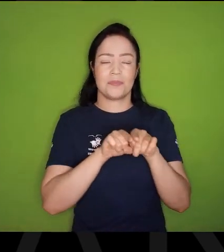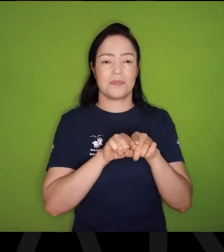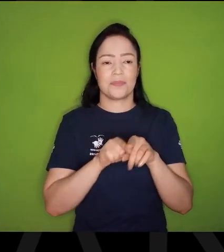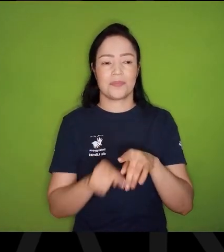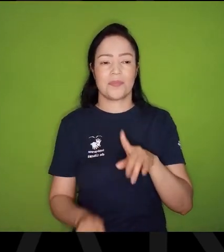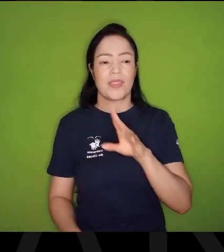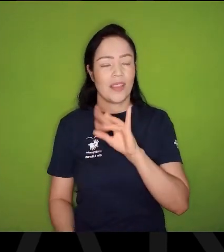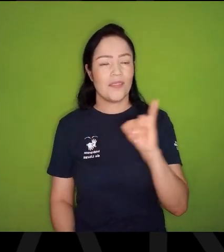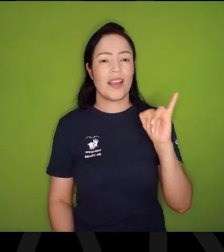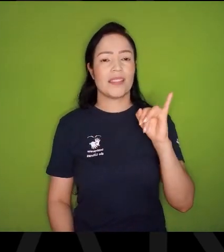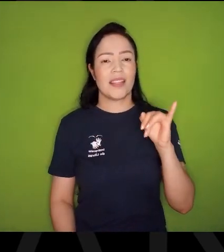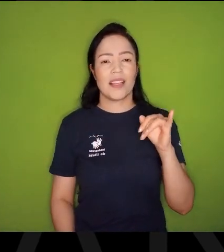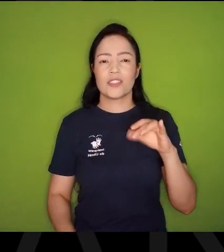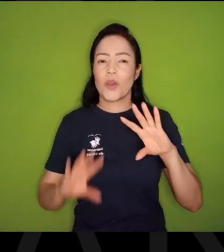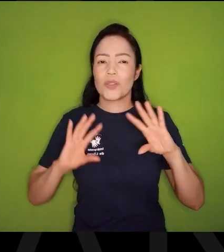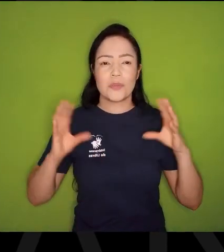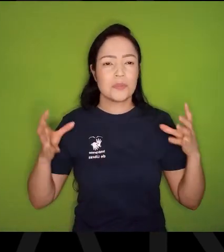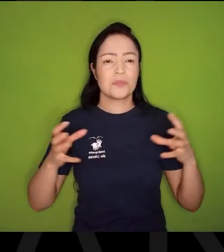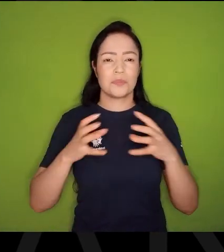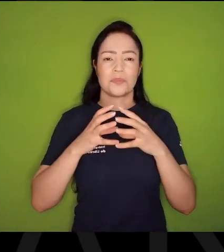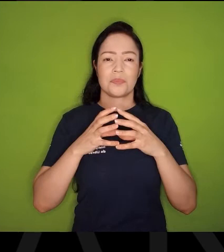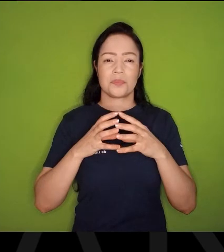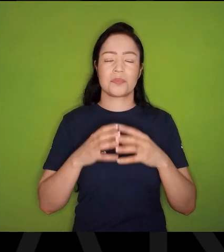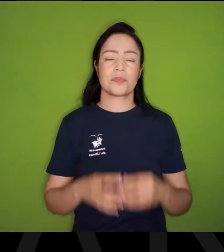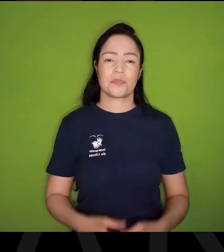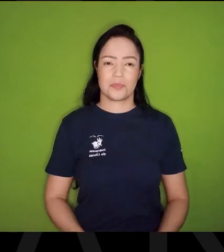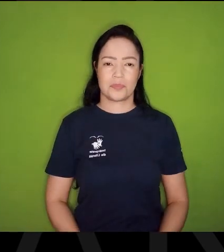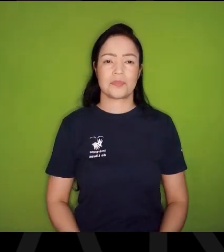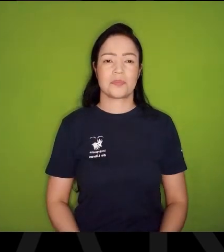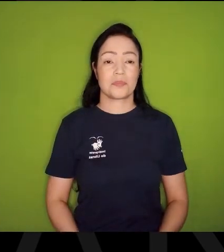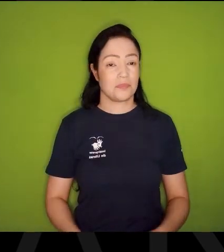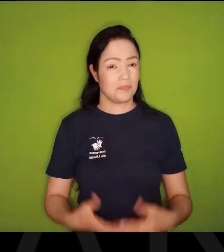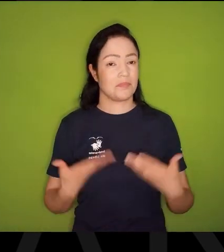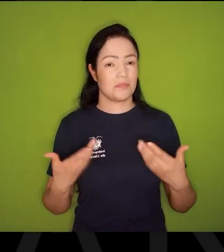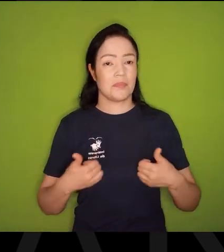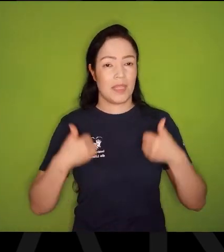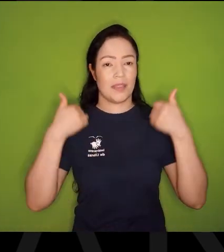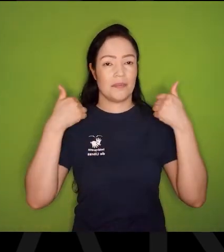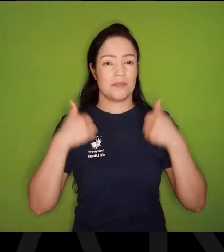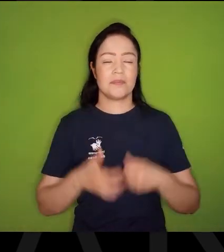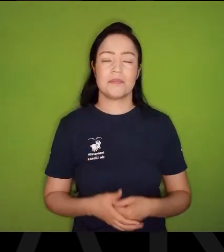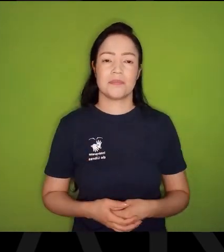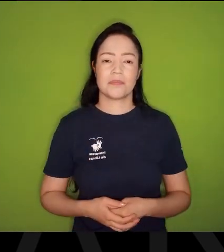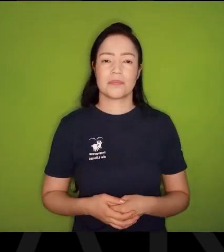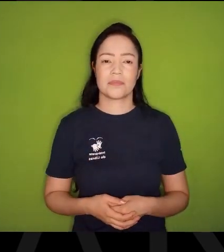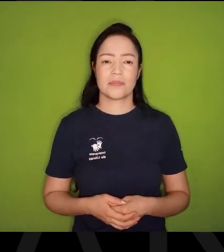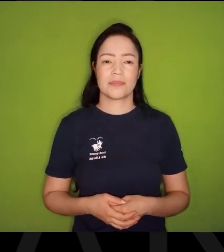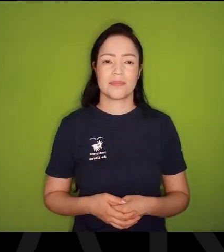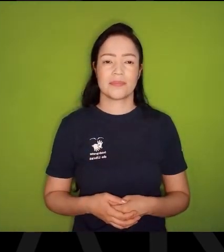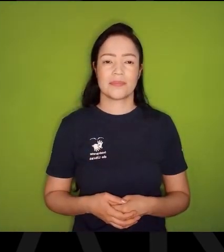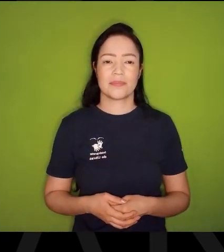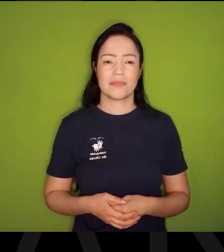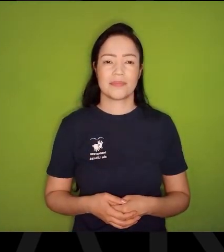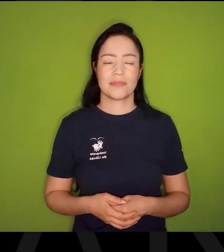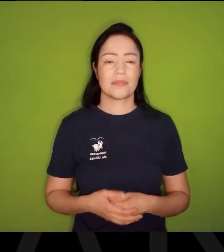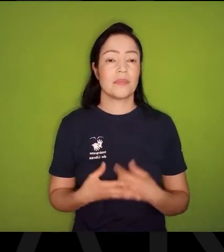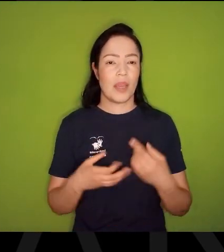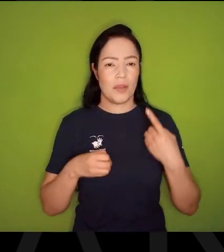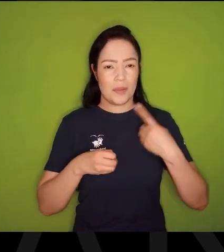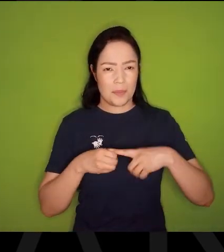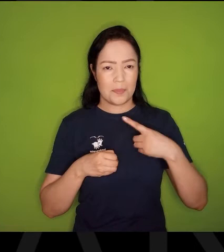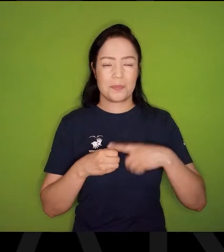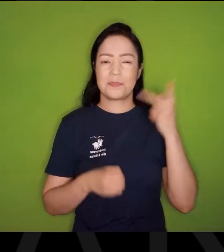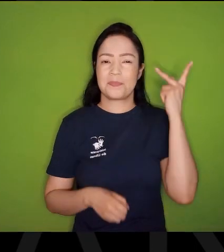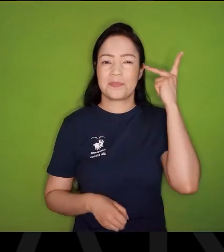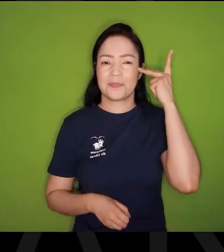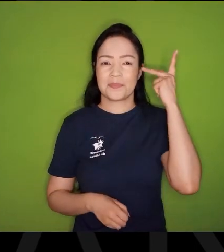vai ter um sentido de coletividade maior, Então, a cidade de São Paulo,